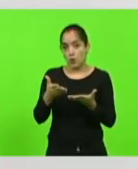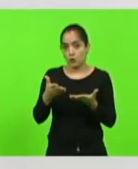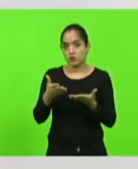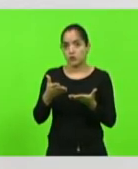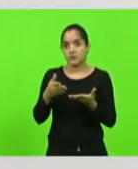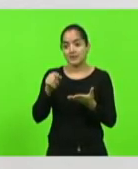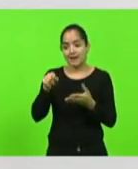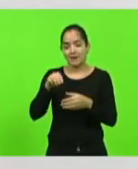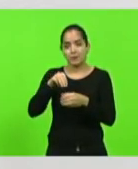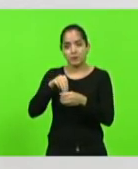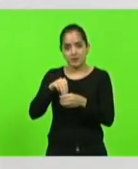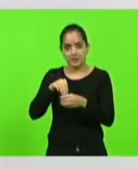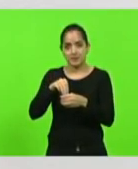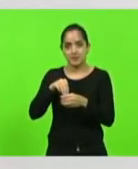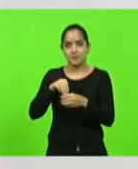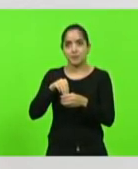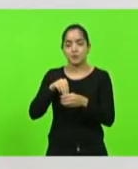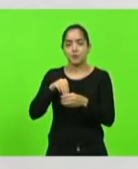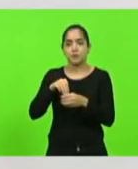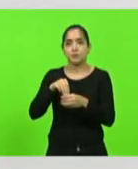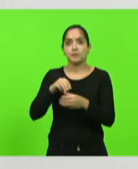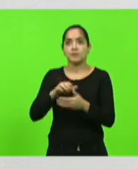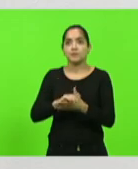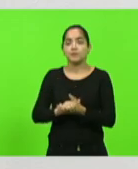nada menos do que